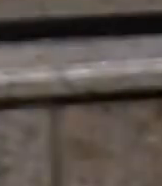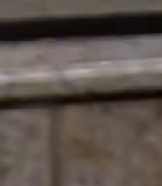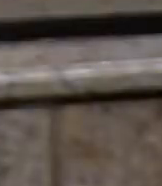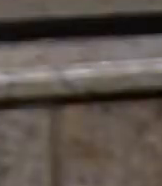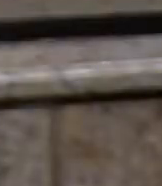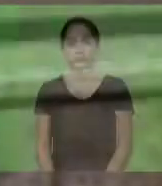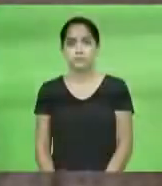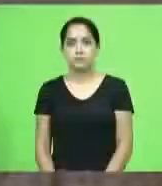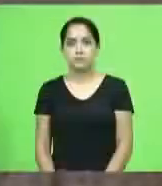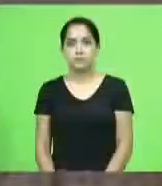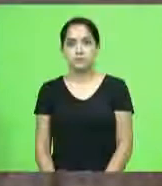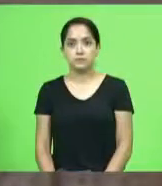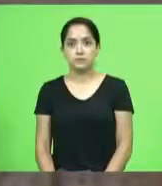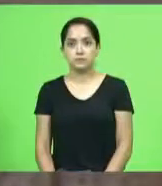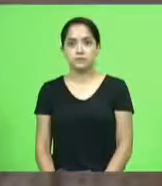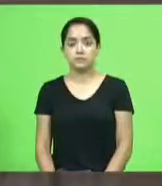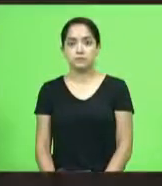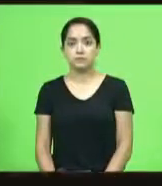repete por favor